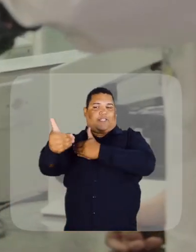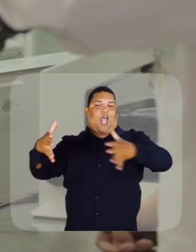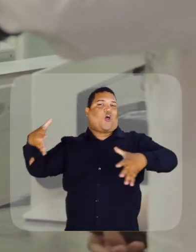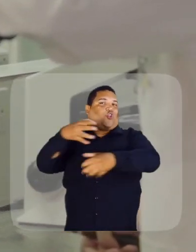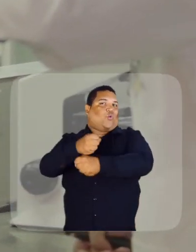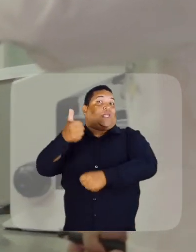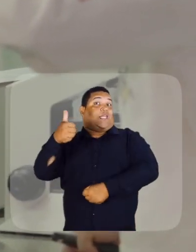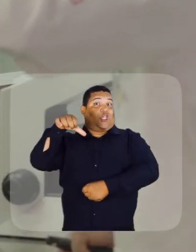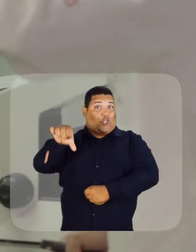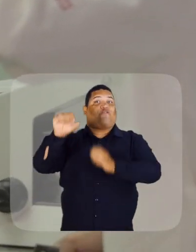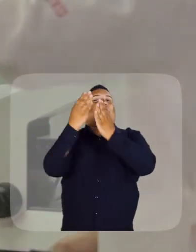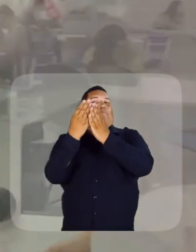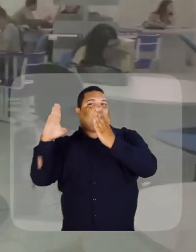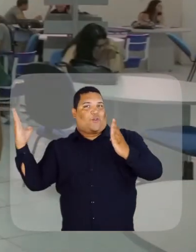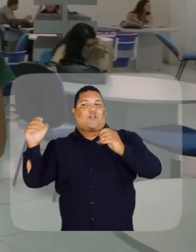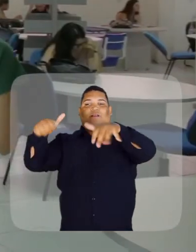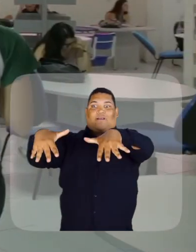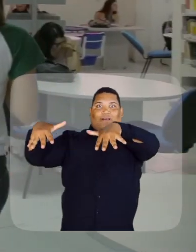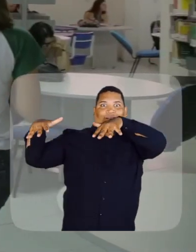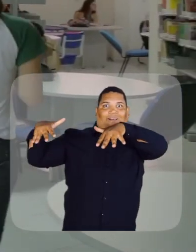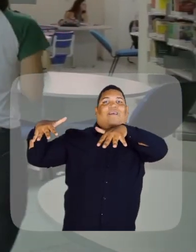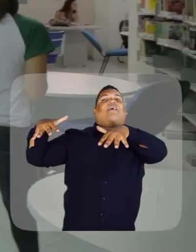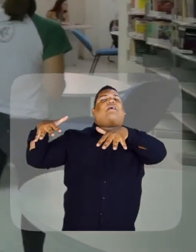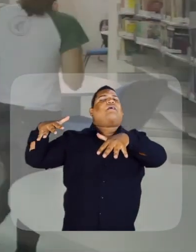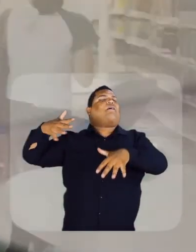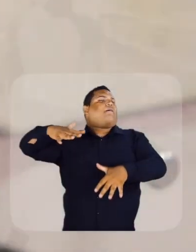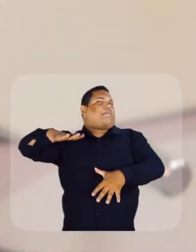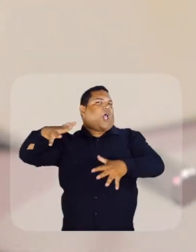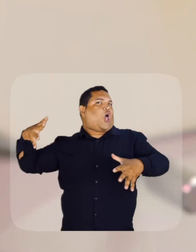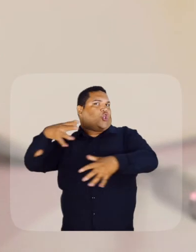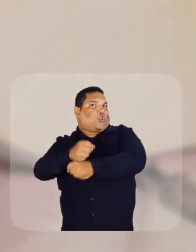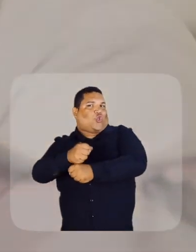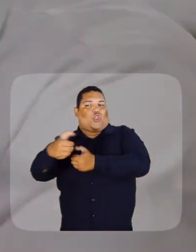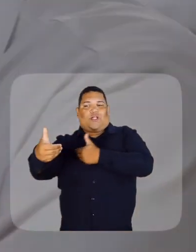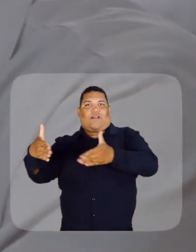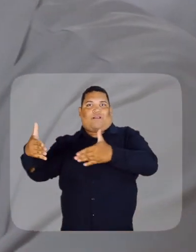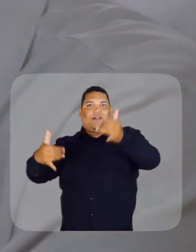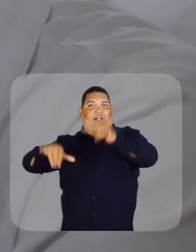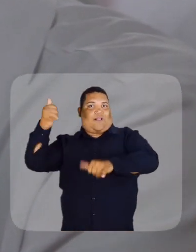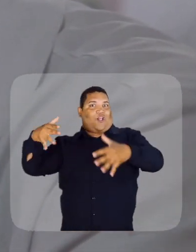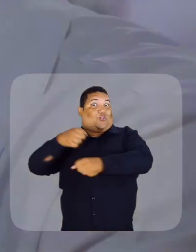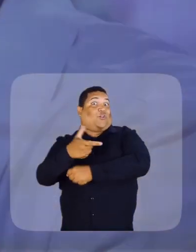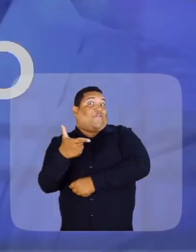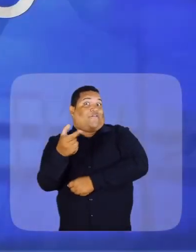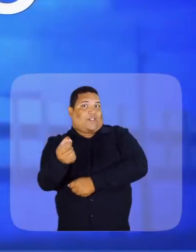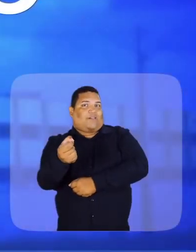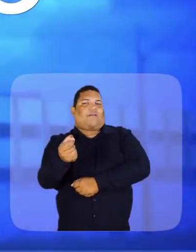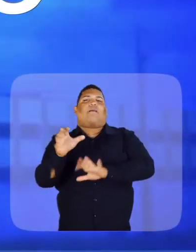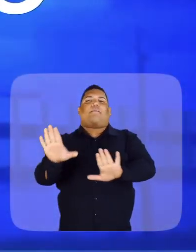com 19 salas de aula, biblioteca, auditório e aproximadamente 20 laboratórios.